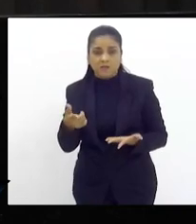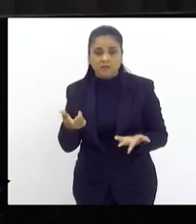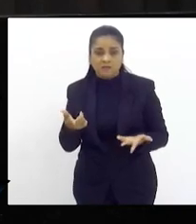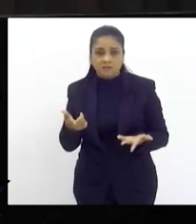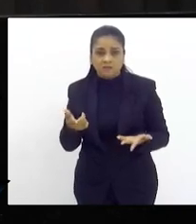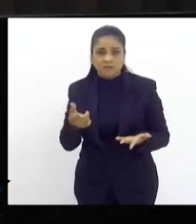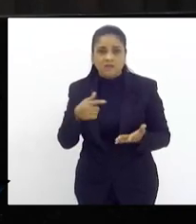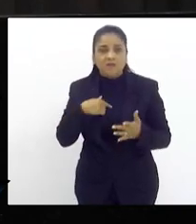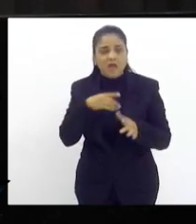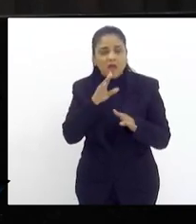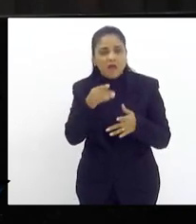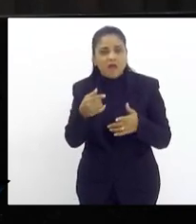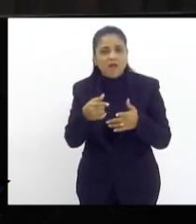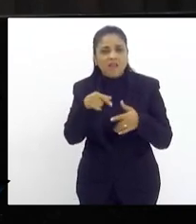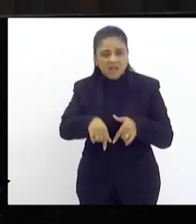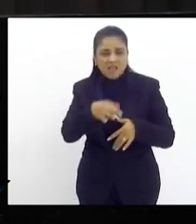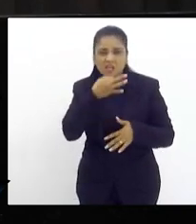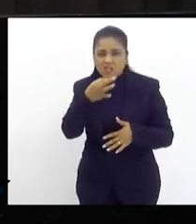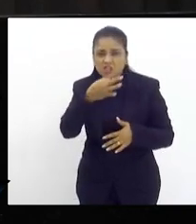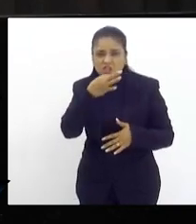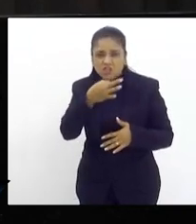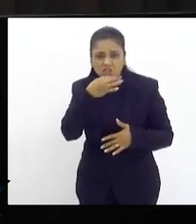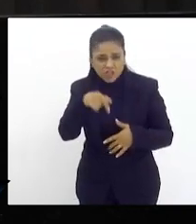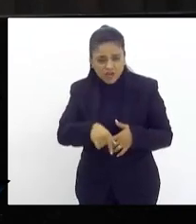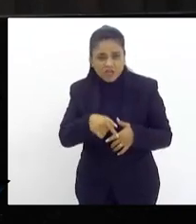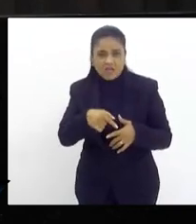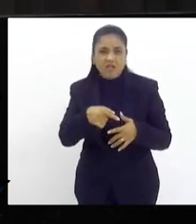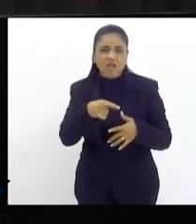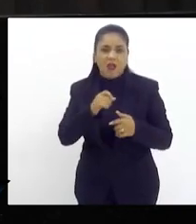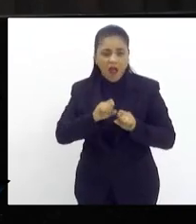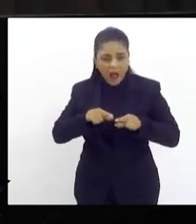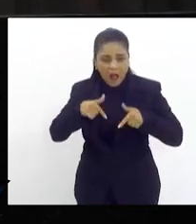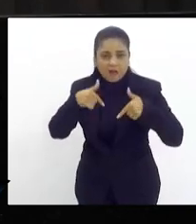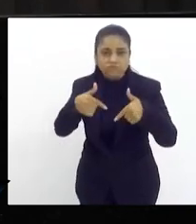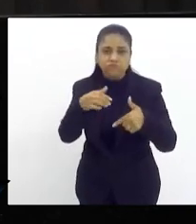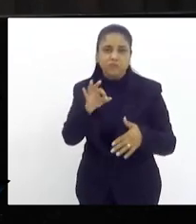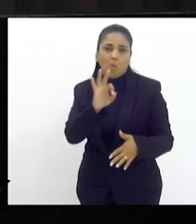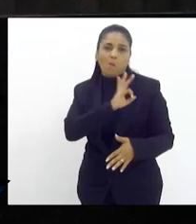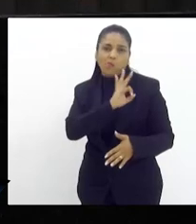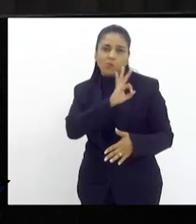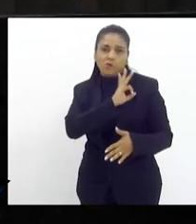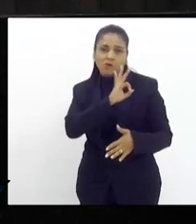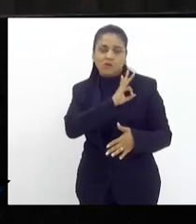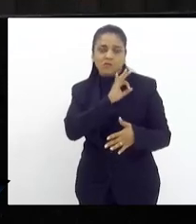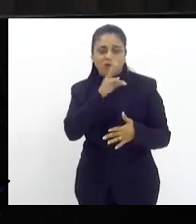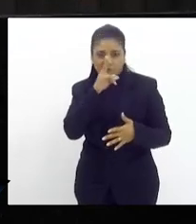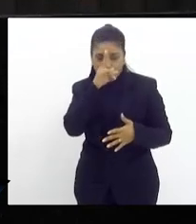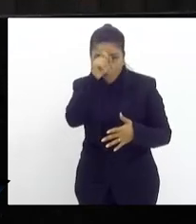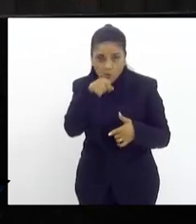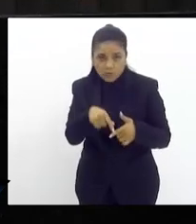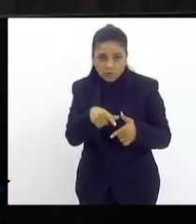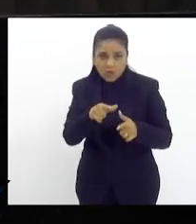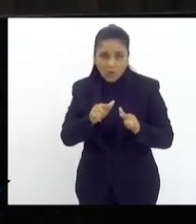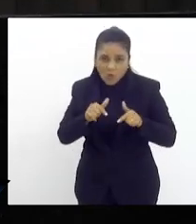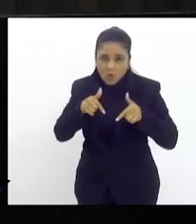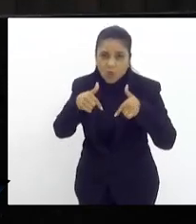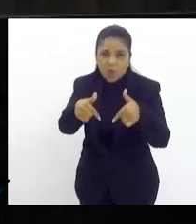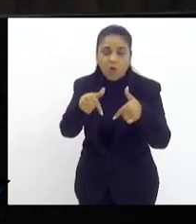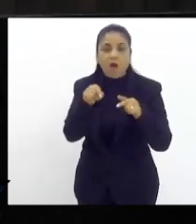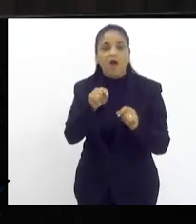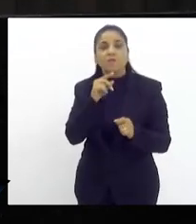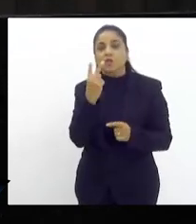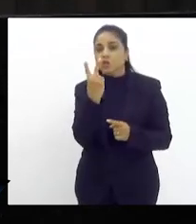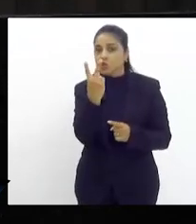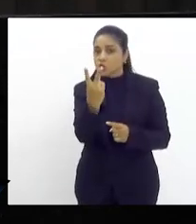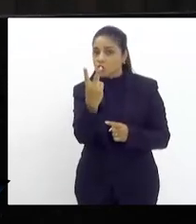quando alguns criticam aqui a ação de alguns policiais quando utilizam a força é por quê? porque vocês viram dois